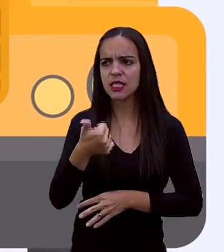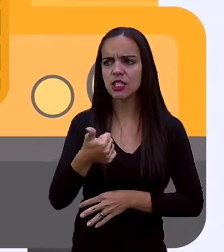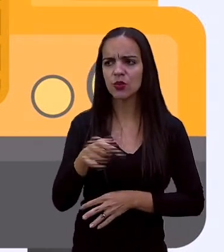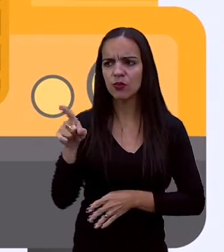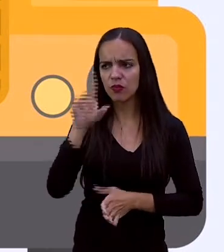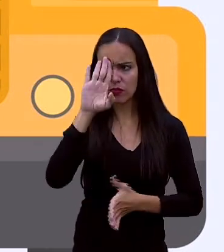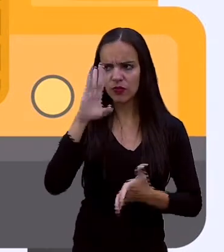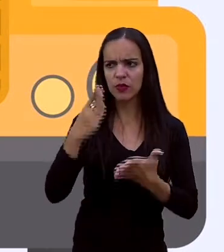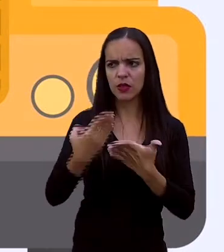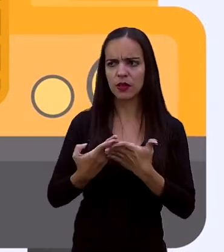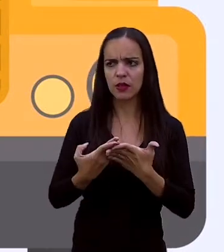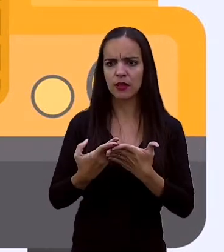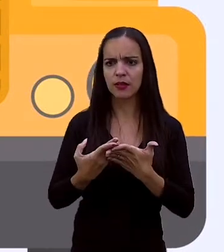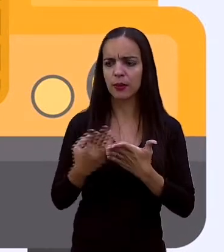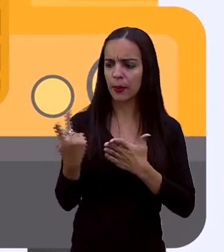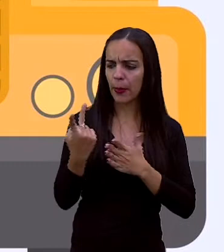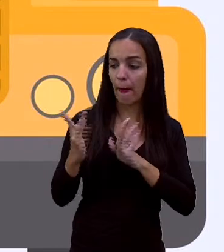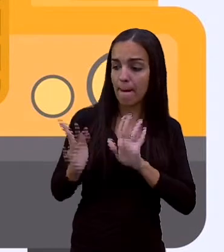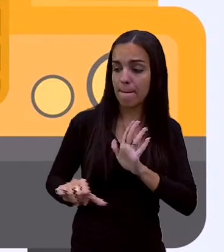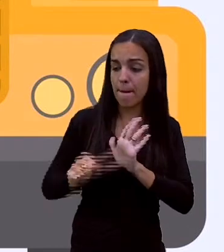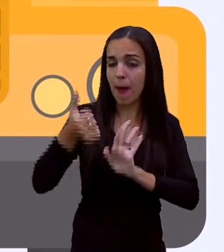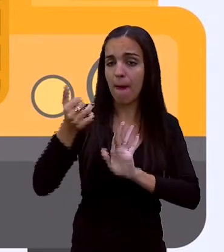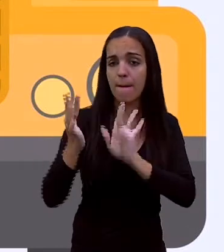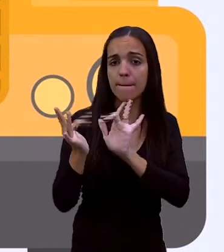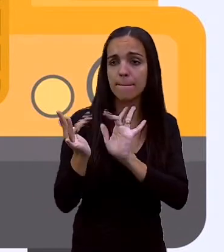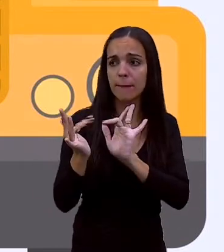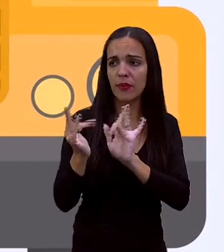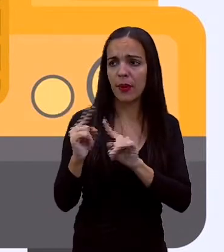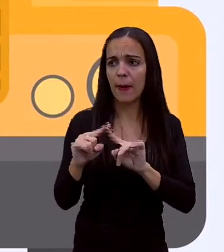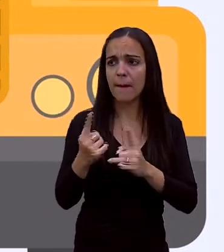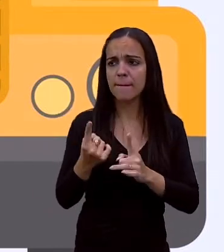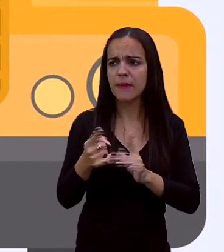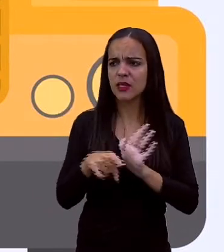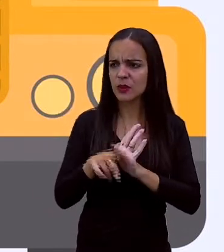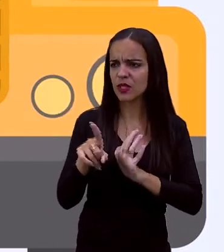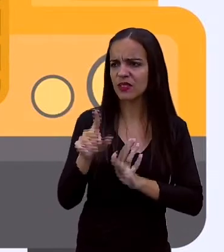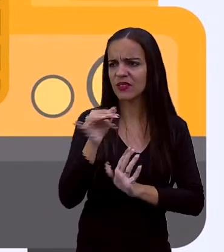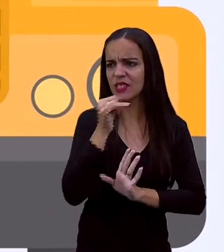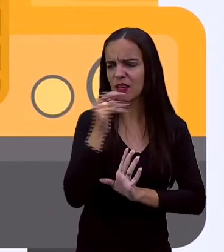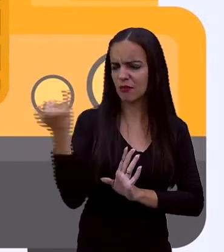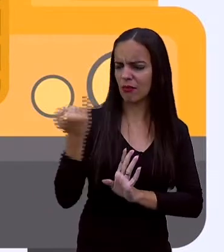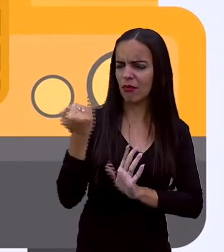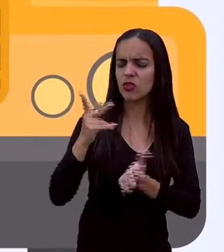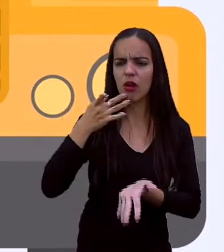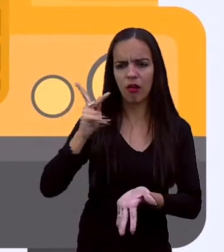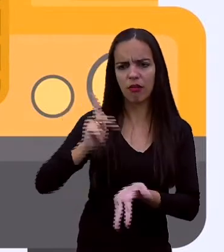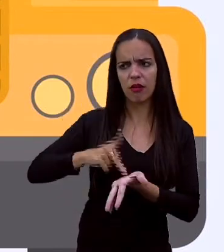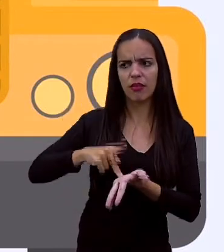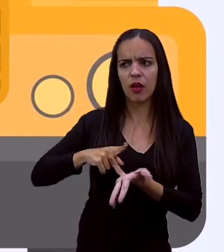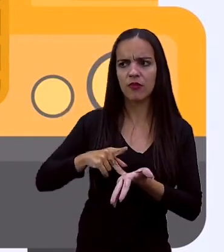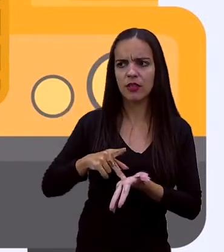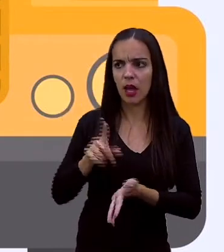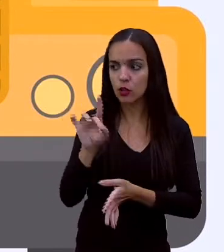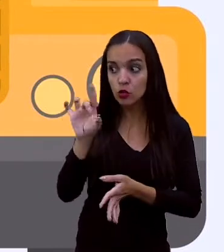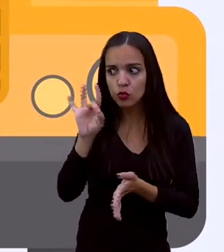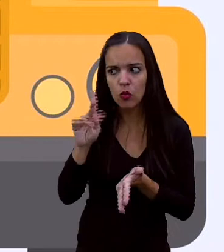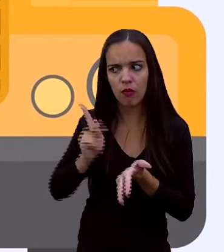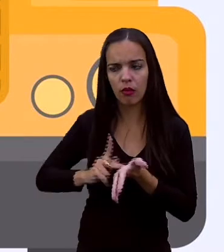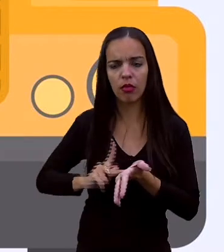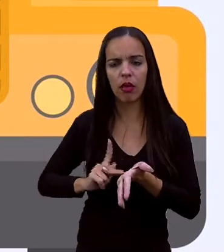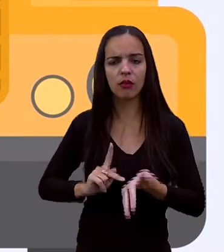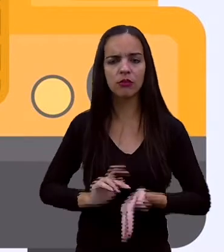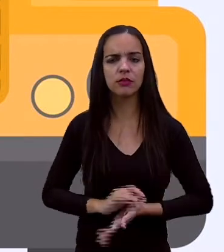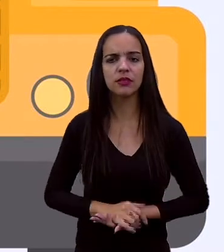Acredito que sou a primeira namorada. Fico feliz com isso. Mas me diga a verdade. Só a verdade.